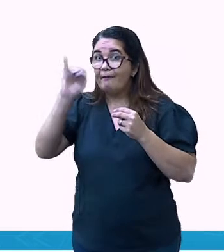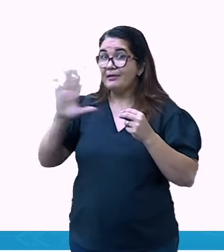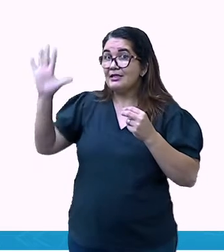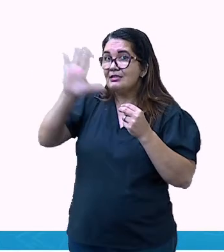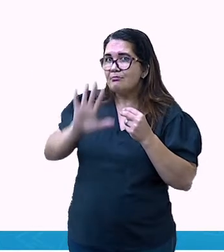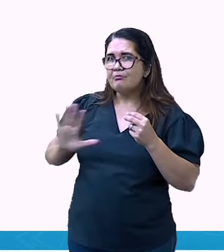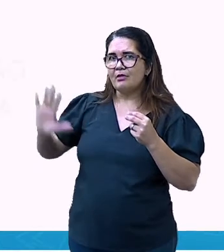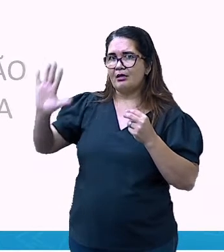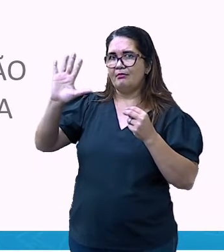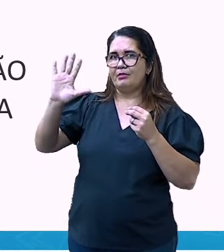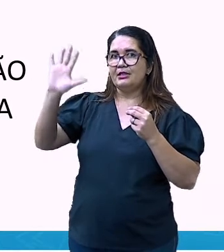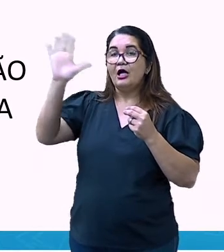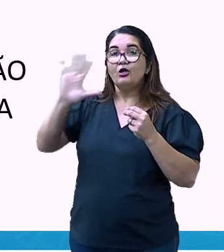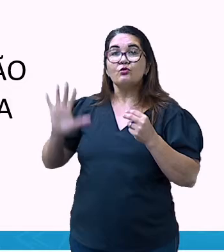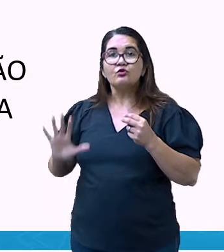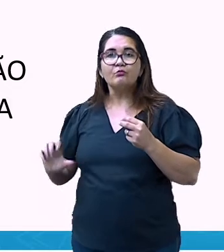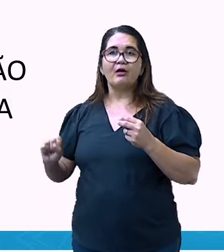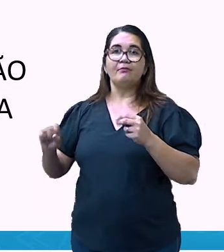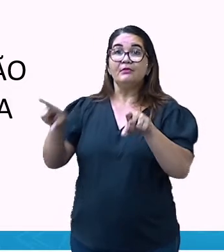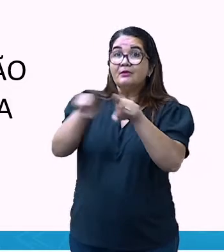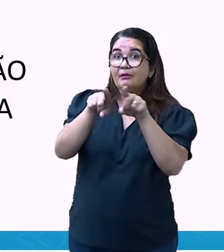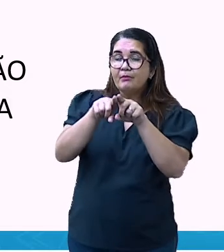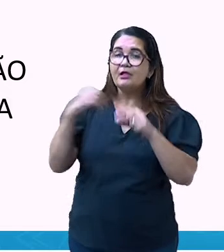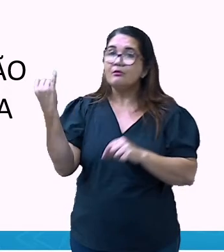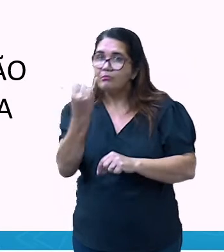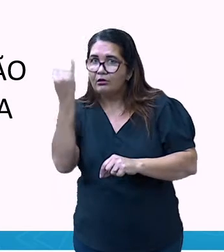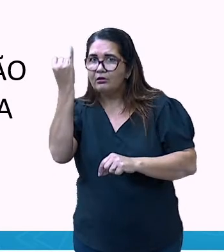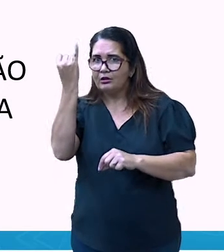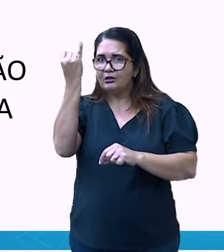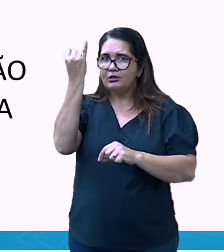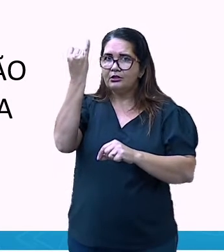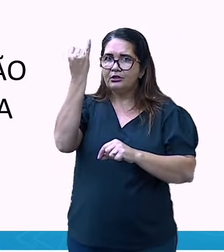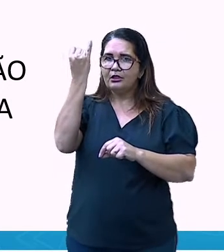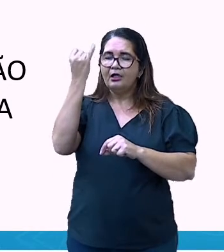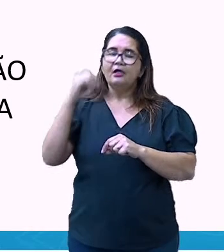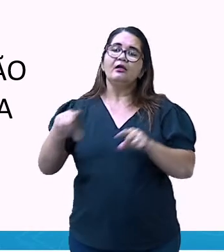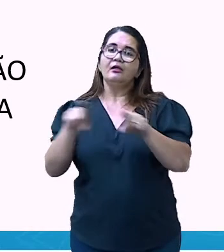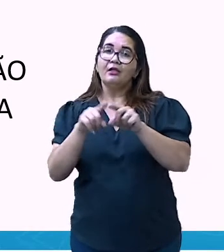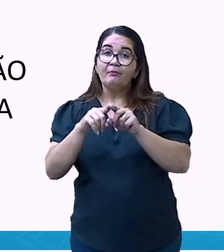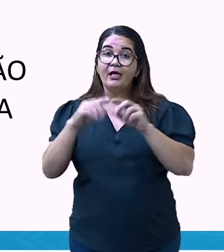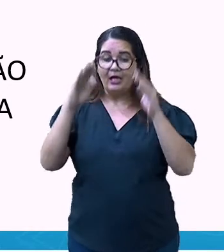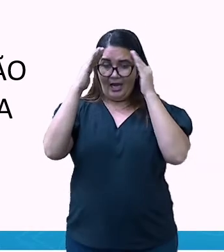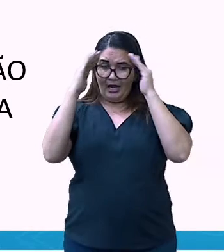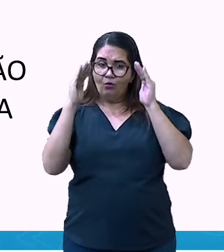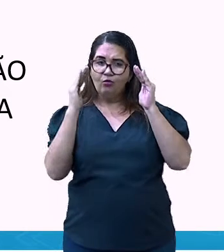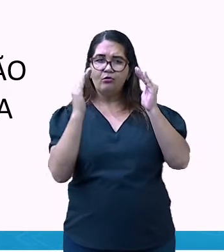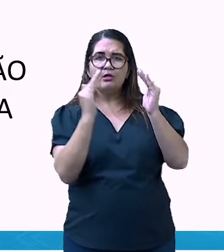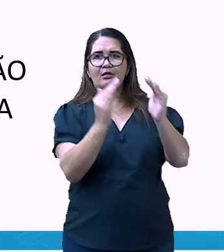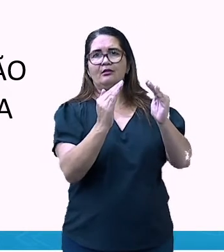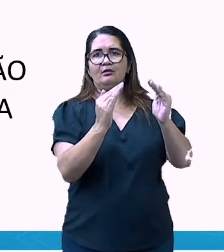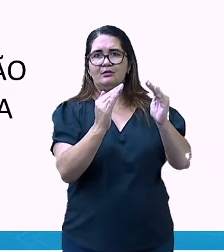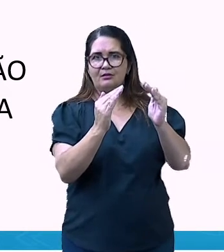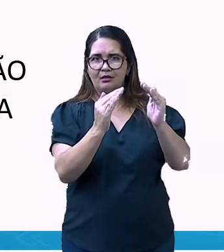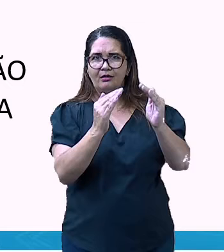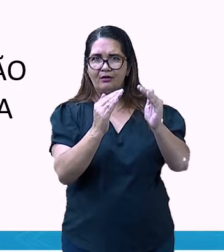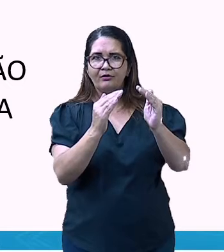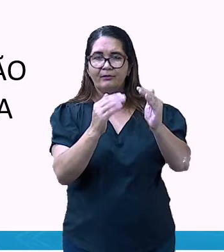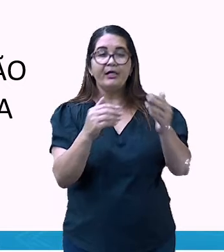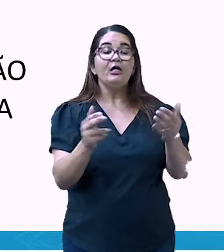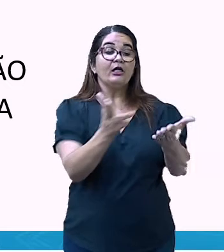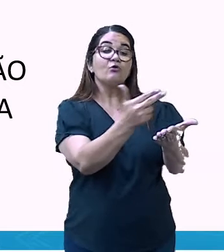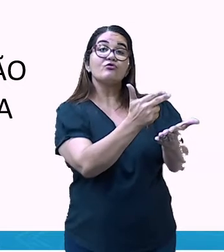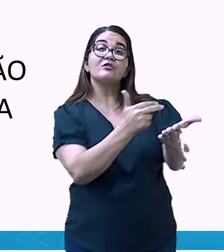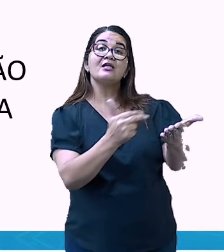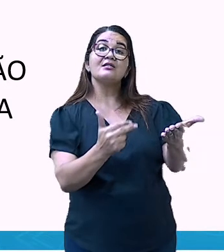serve pra apontar uma direção. E a localização e orientação espacial e cartográfica.